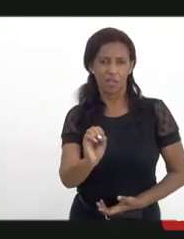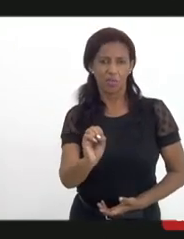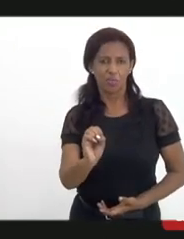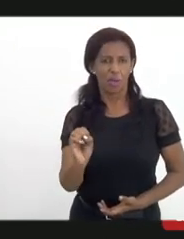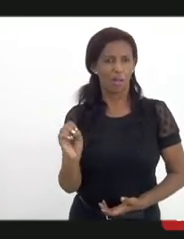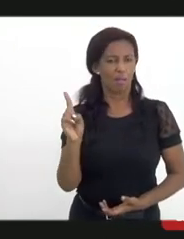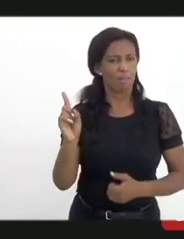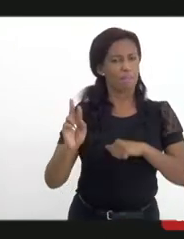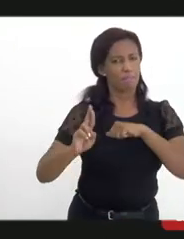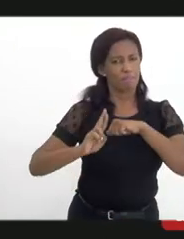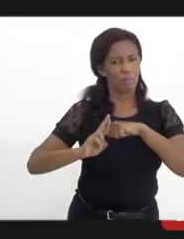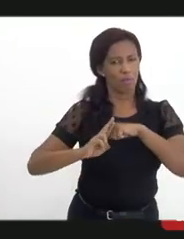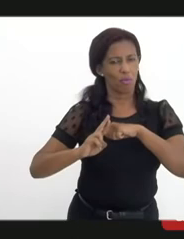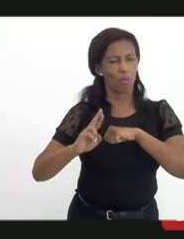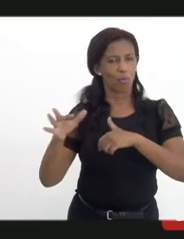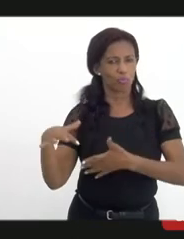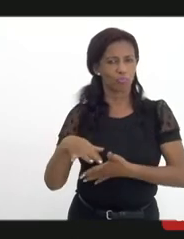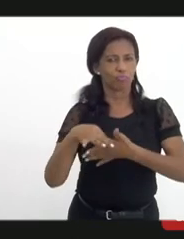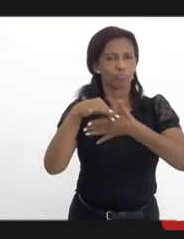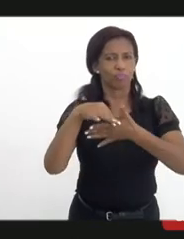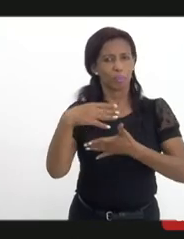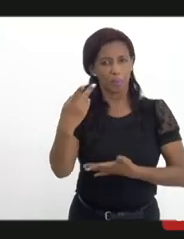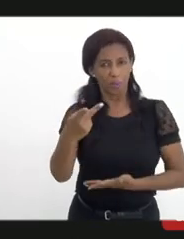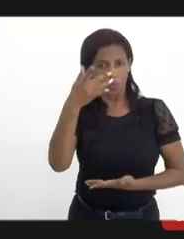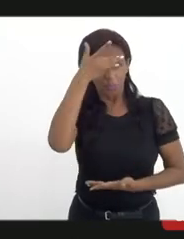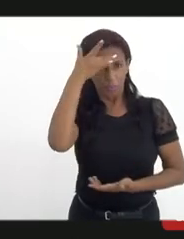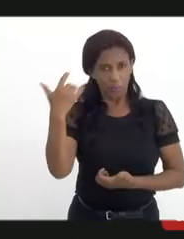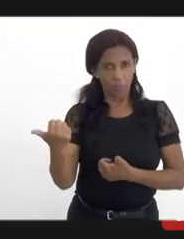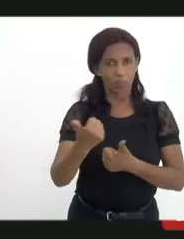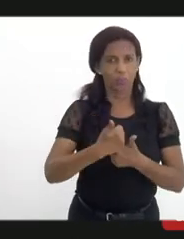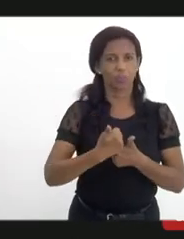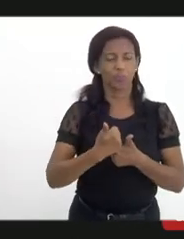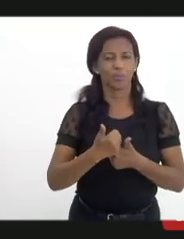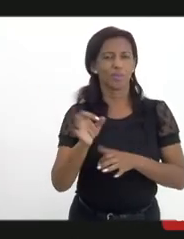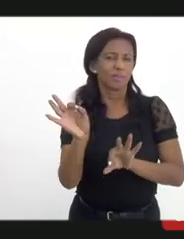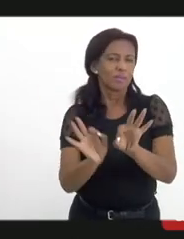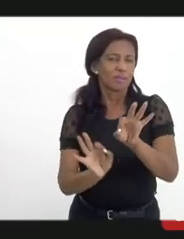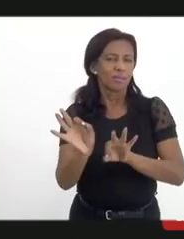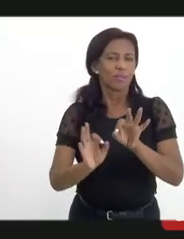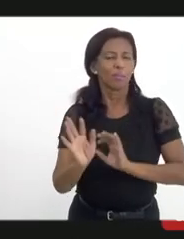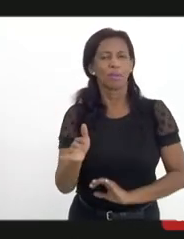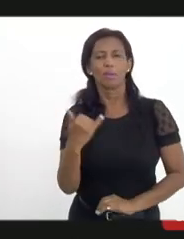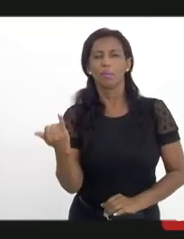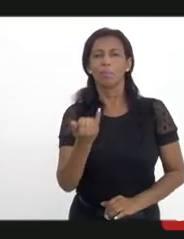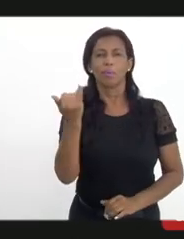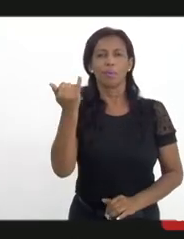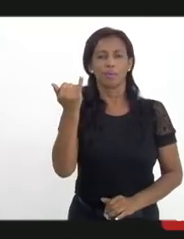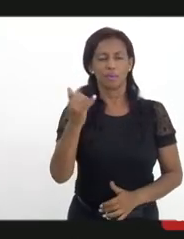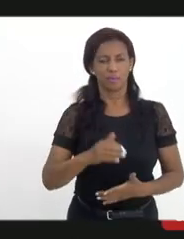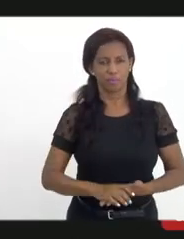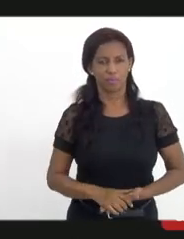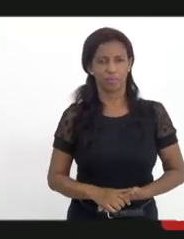pela representatividade nessa audiência pública através da sua pessoa e nessa bandeira tão importante no nosso Estado.